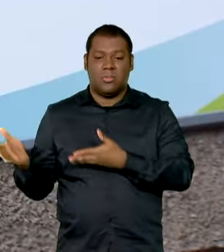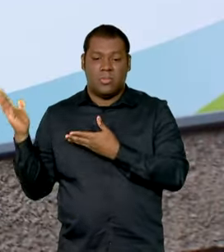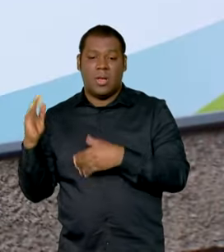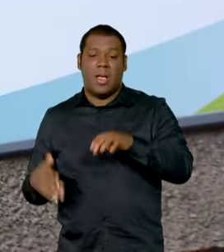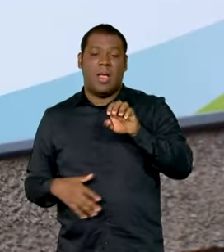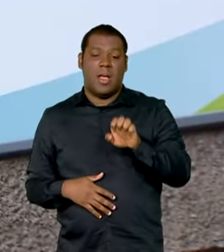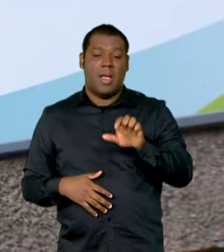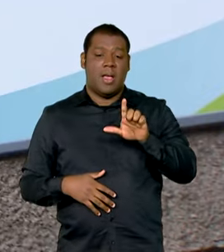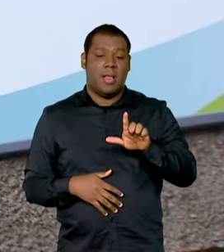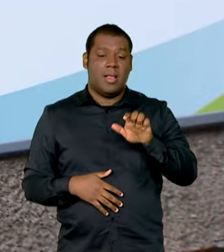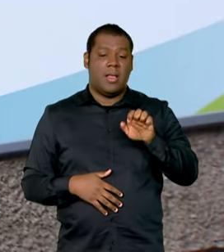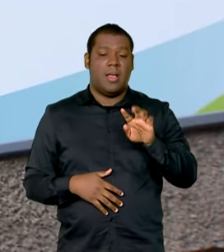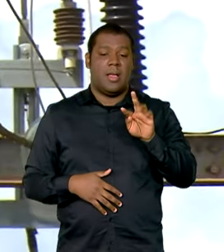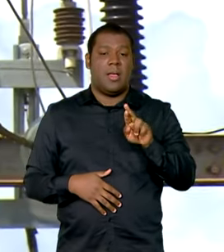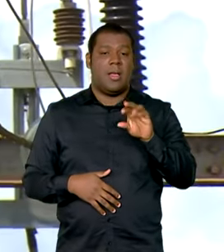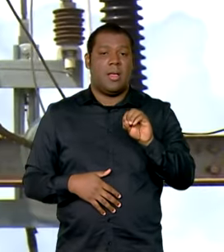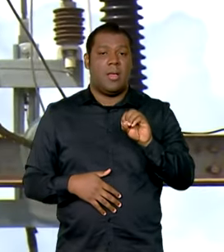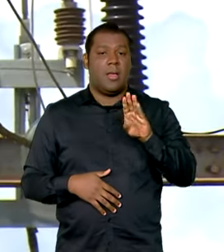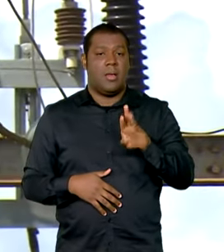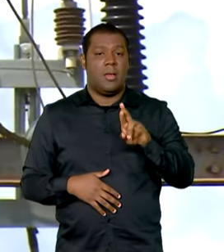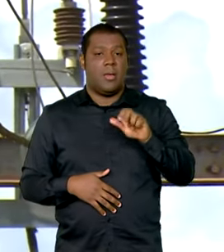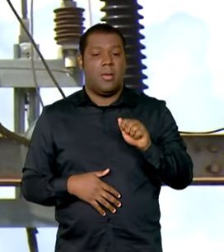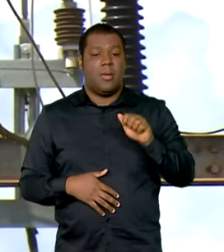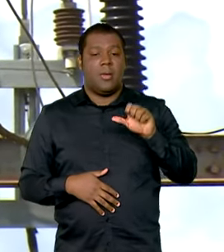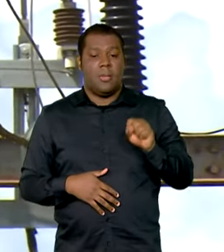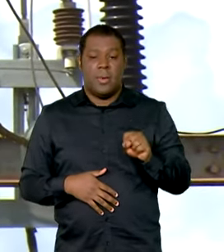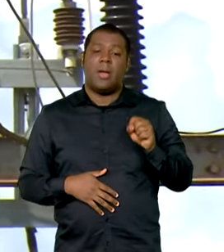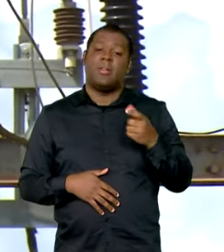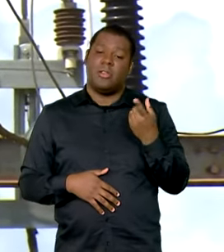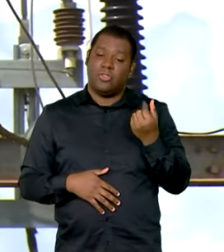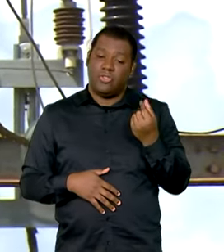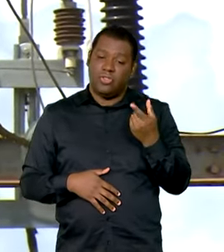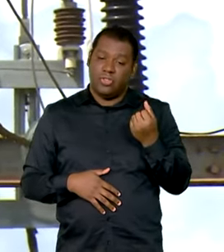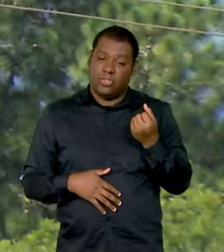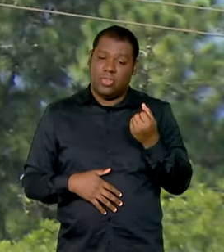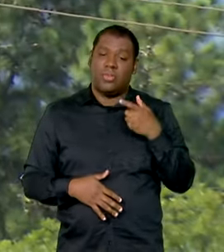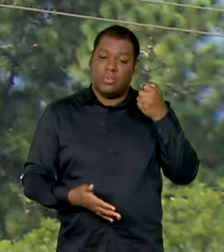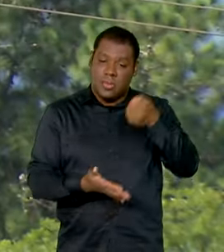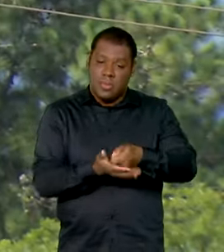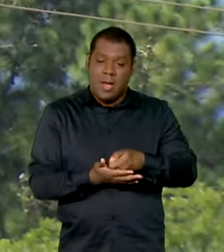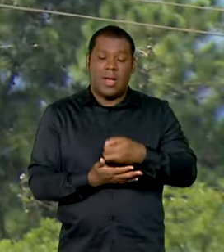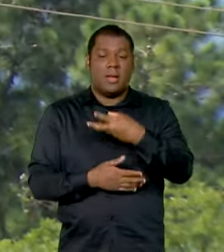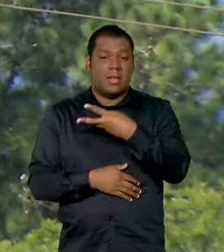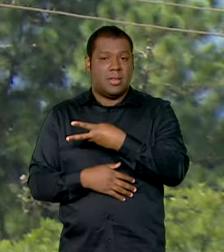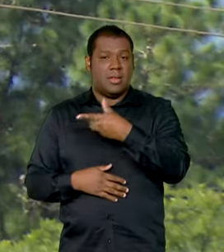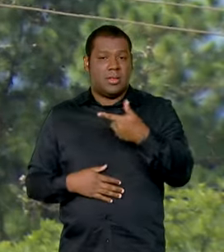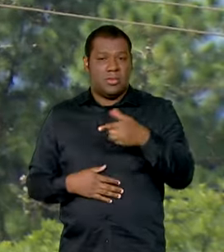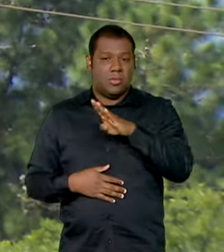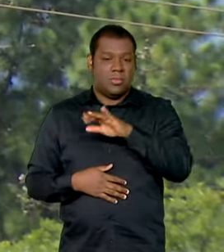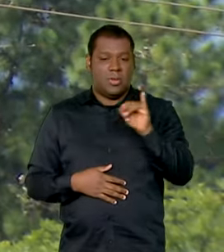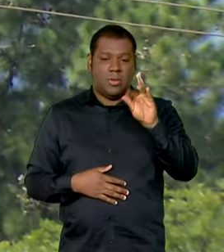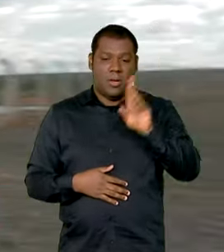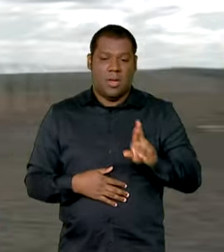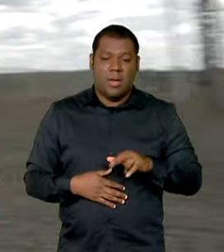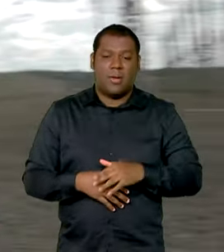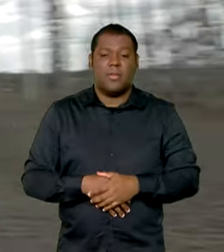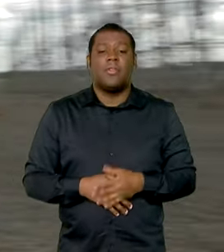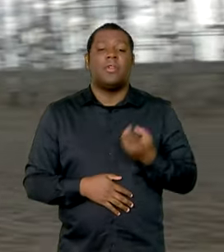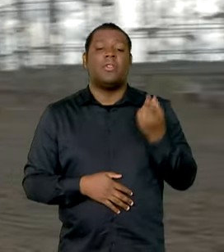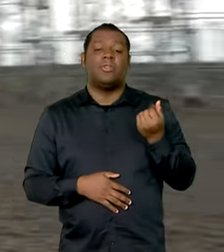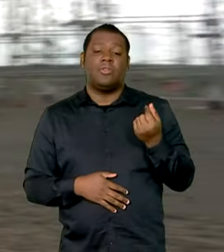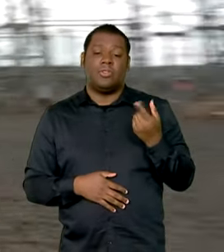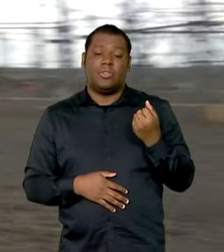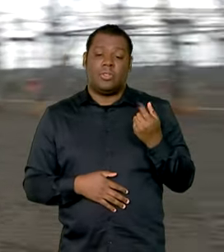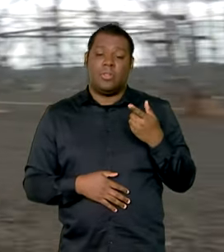bilhões de reais à conta de desenvolvimento energético ao longo dos 25 anos. Parte deste valor seria usado para pagar